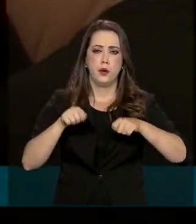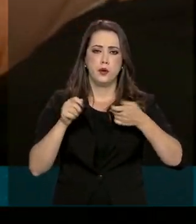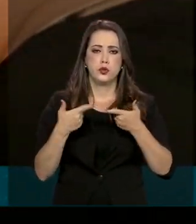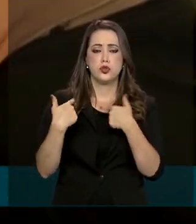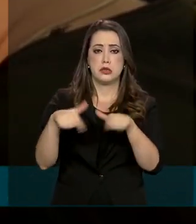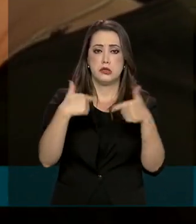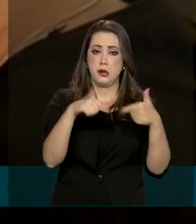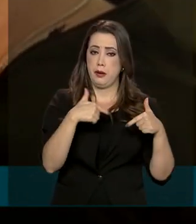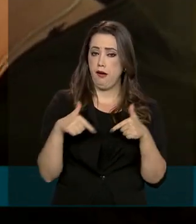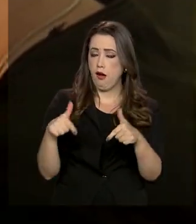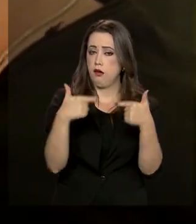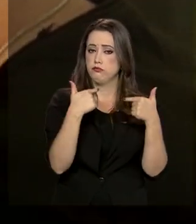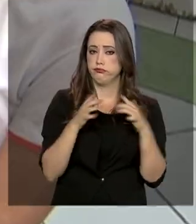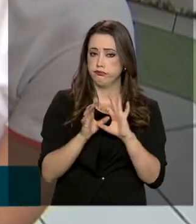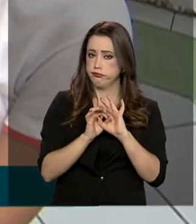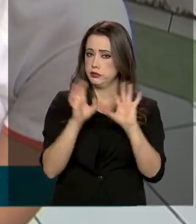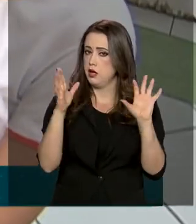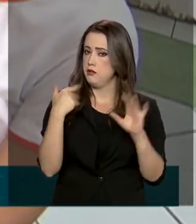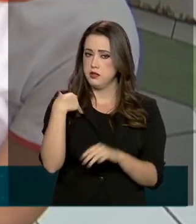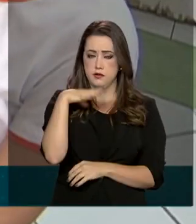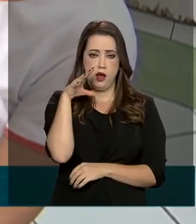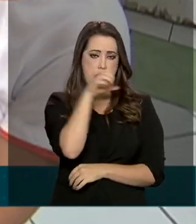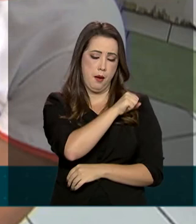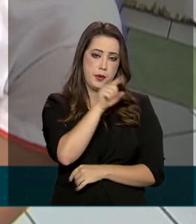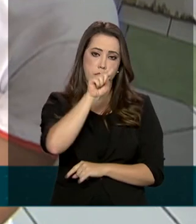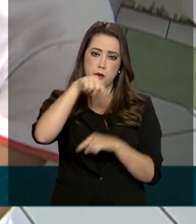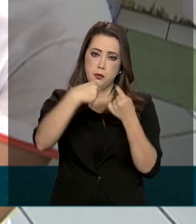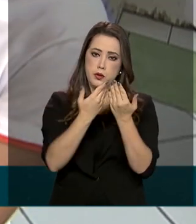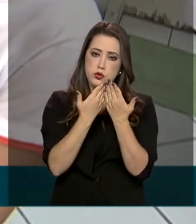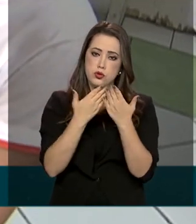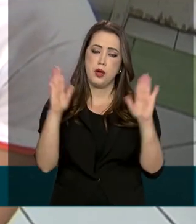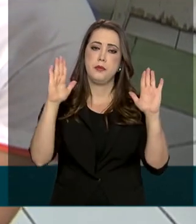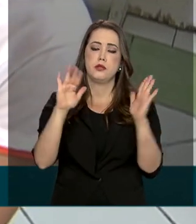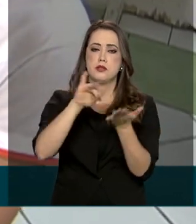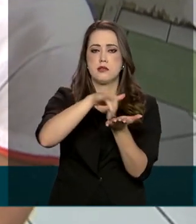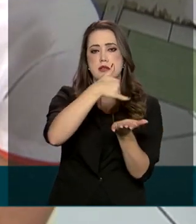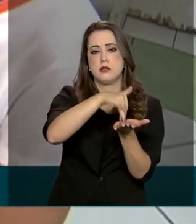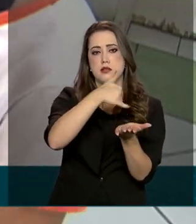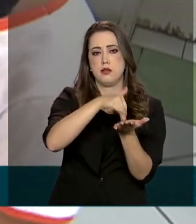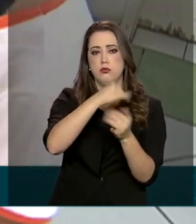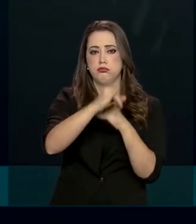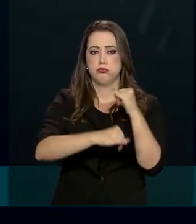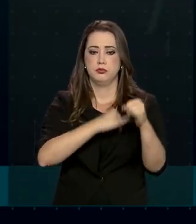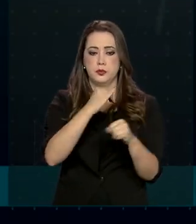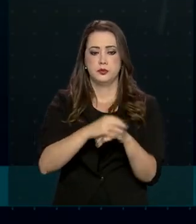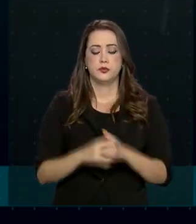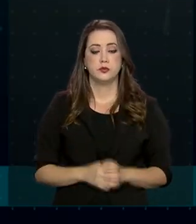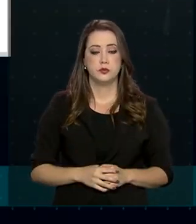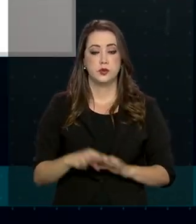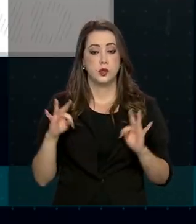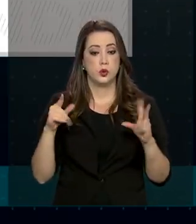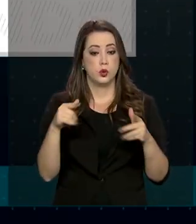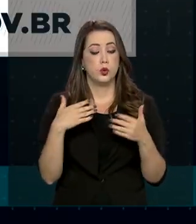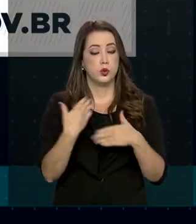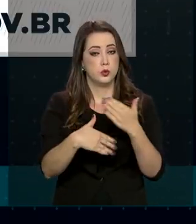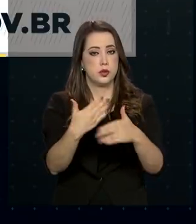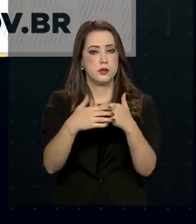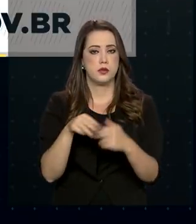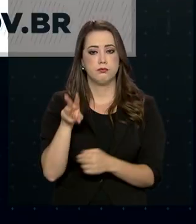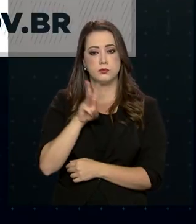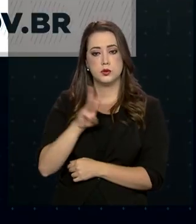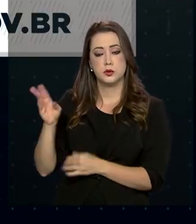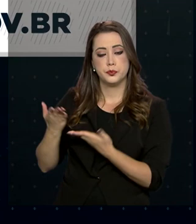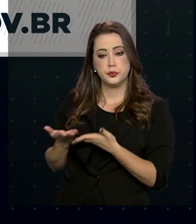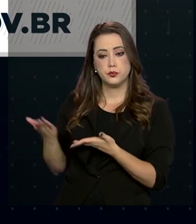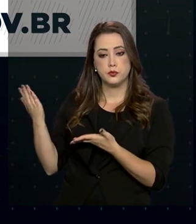exercer suas atividades imediatamente após o registro na internet. Todo o processo será